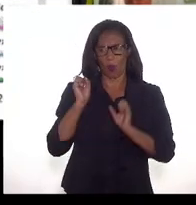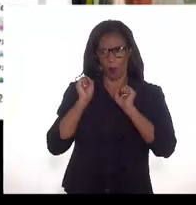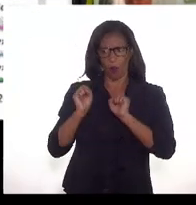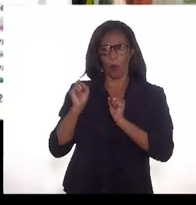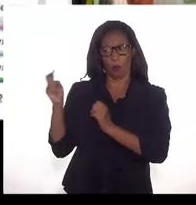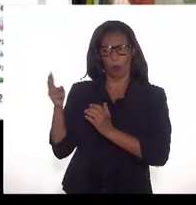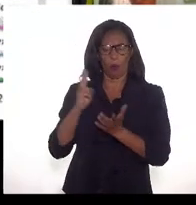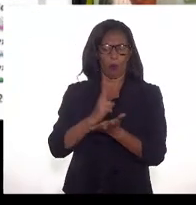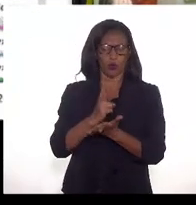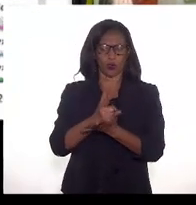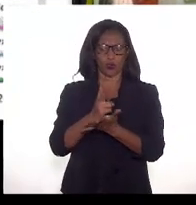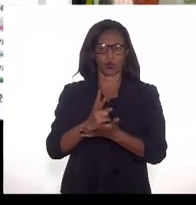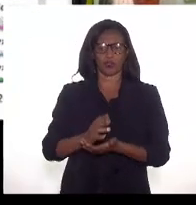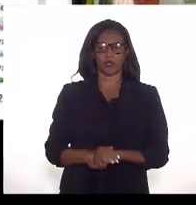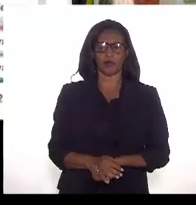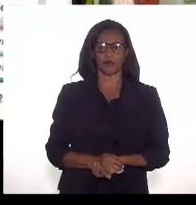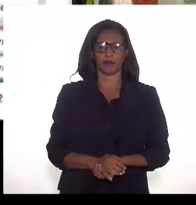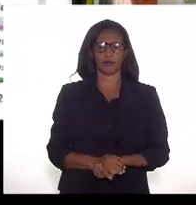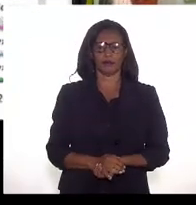Ok, obrigado.